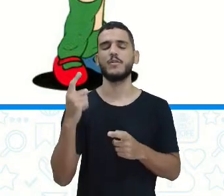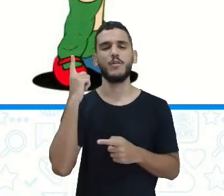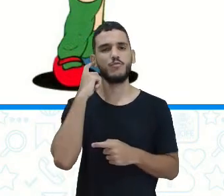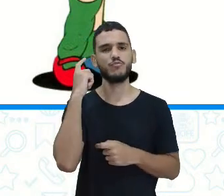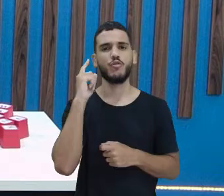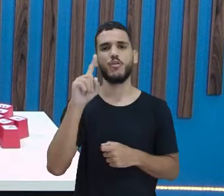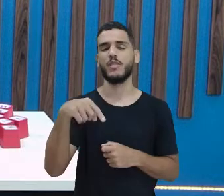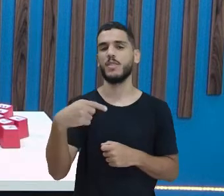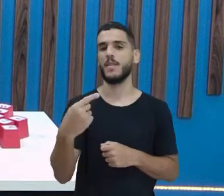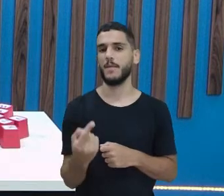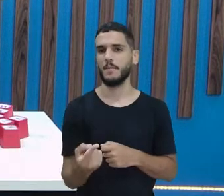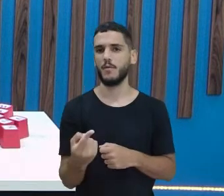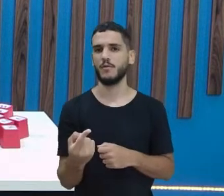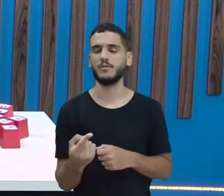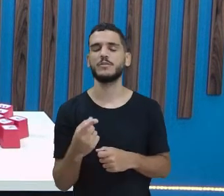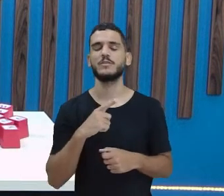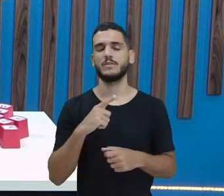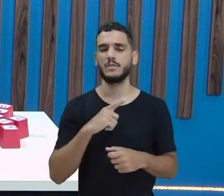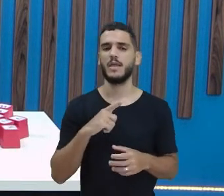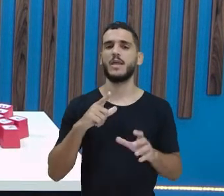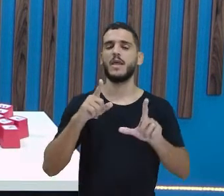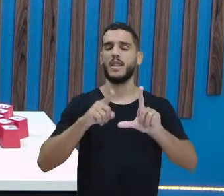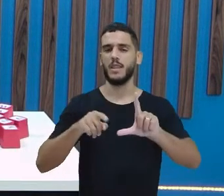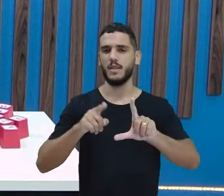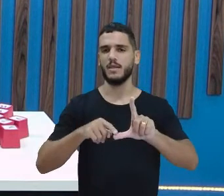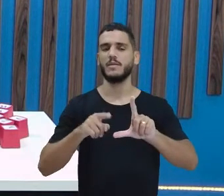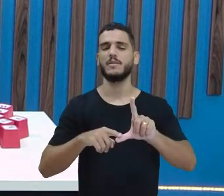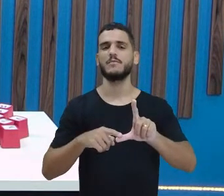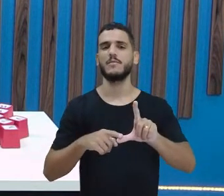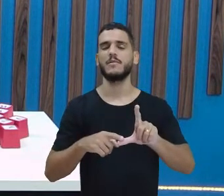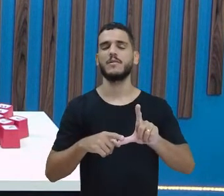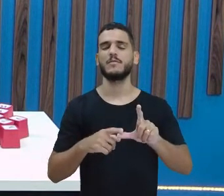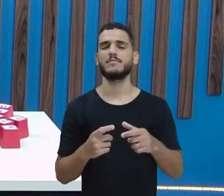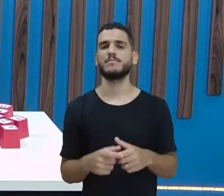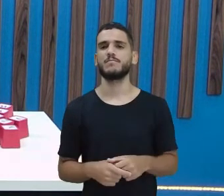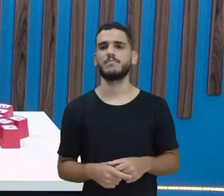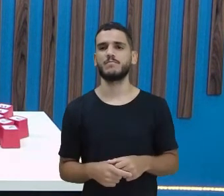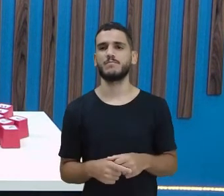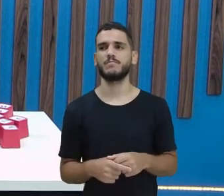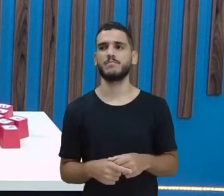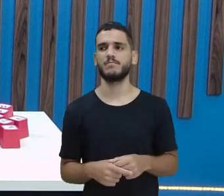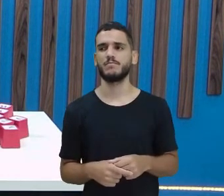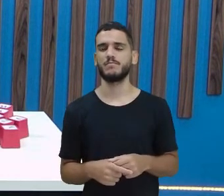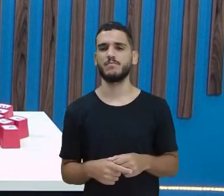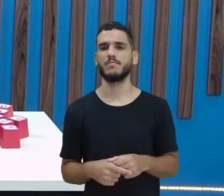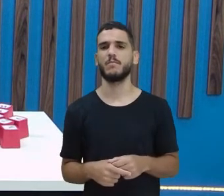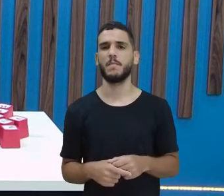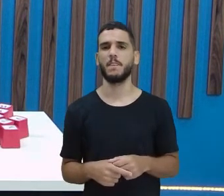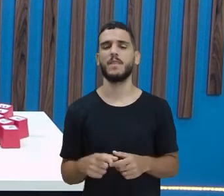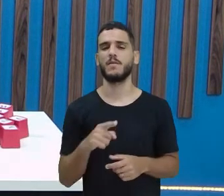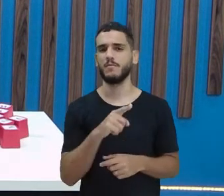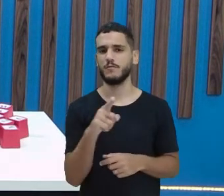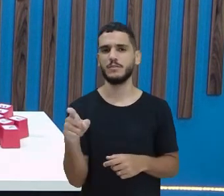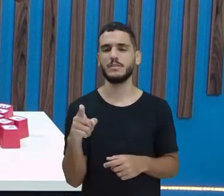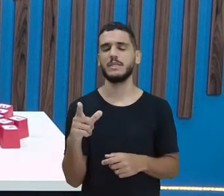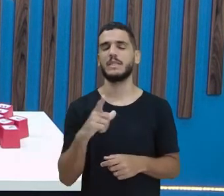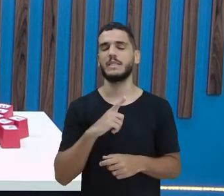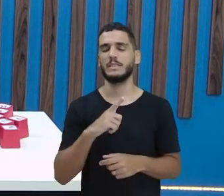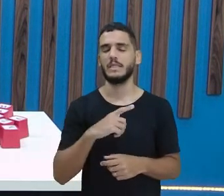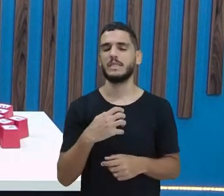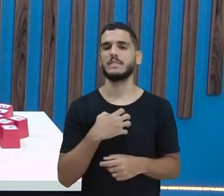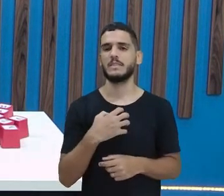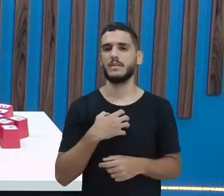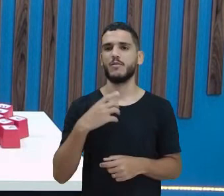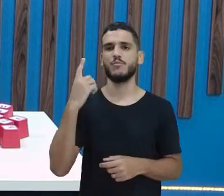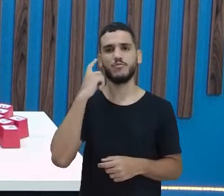aparecem as letras para marcar esses sonhos. Entendeu? E